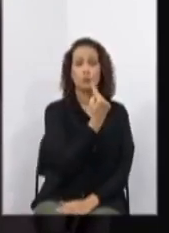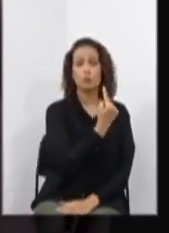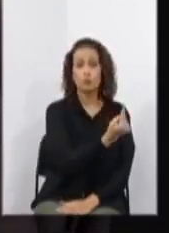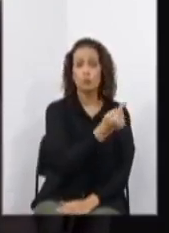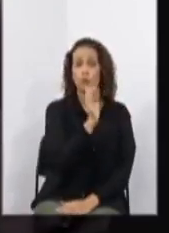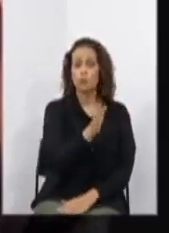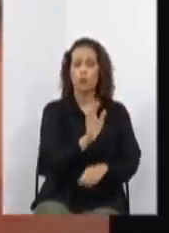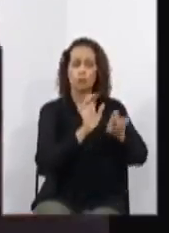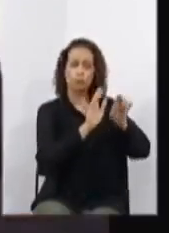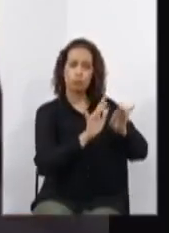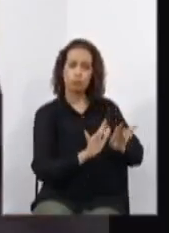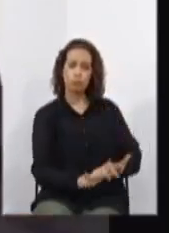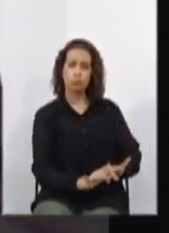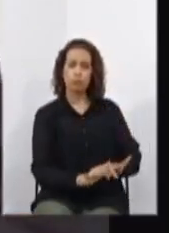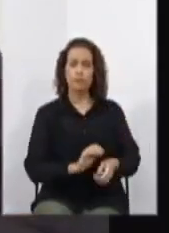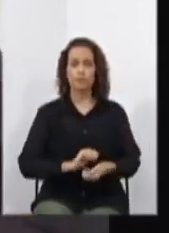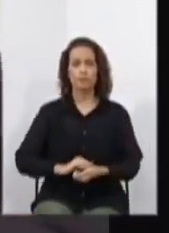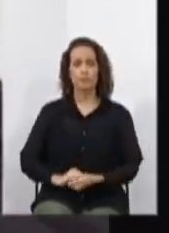redigido.